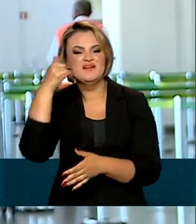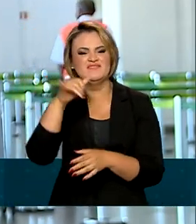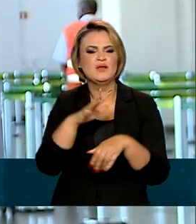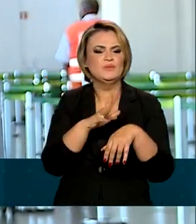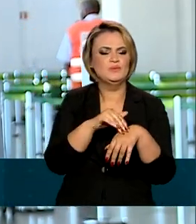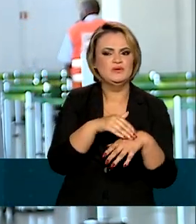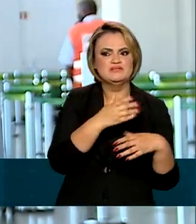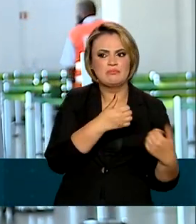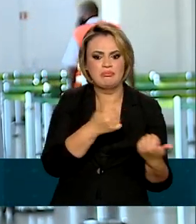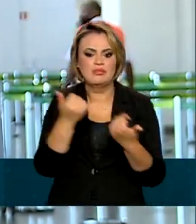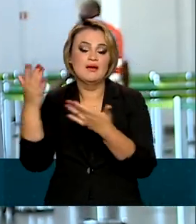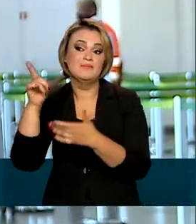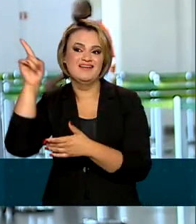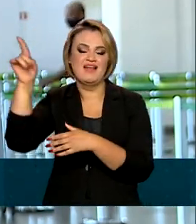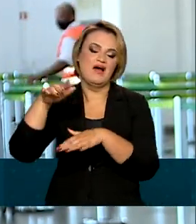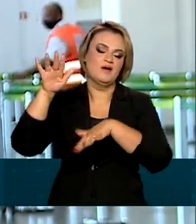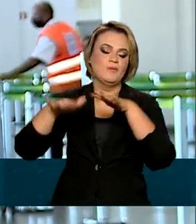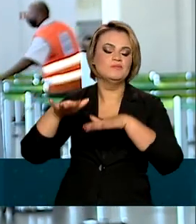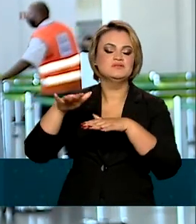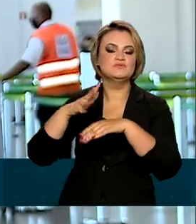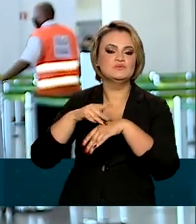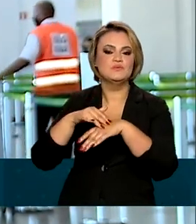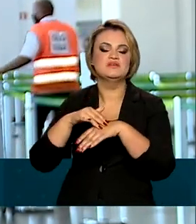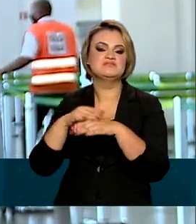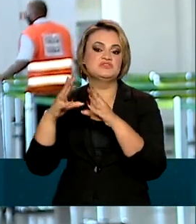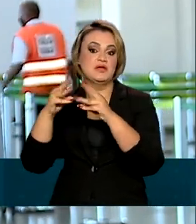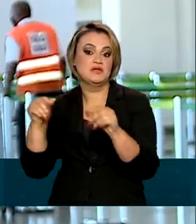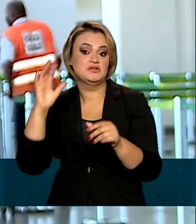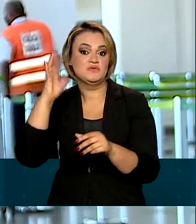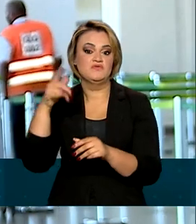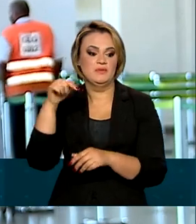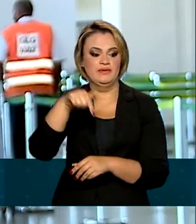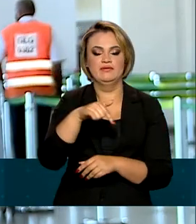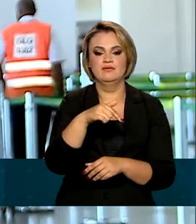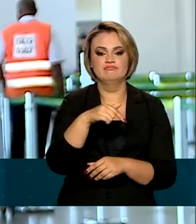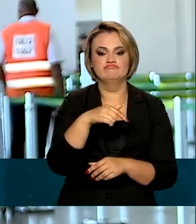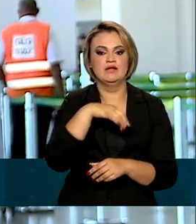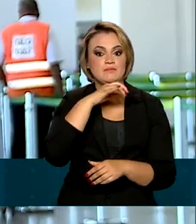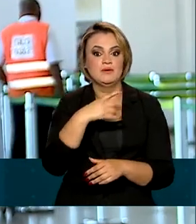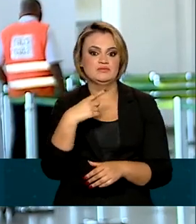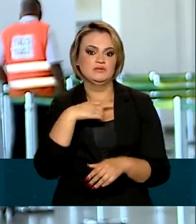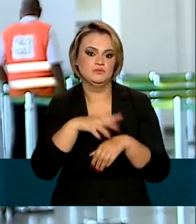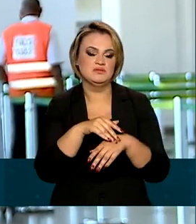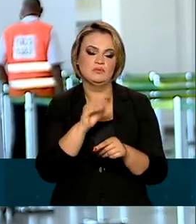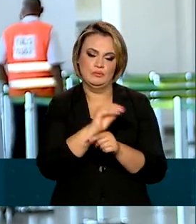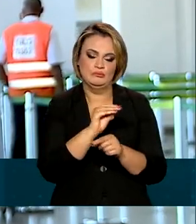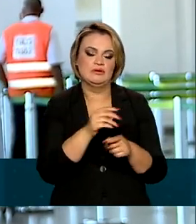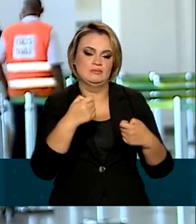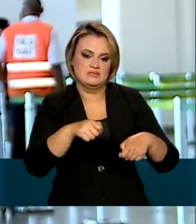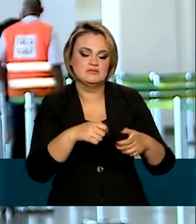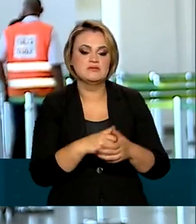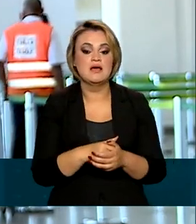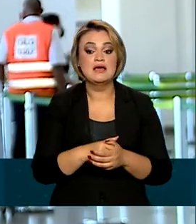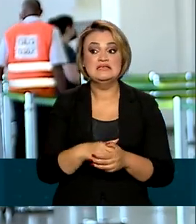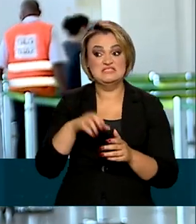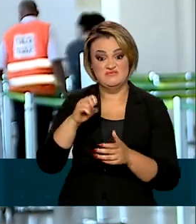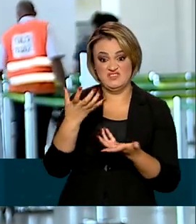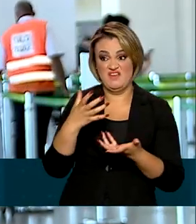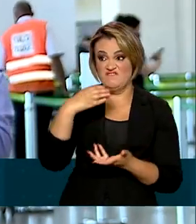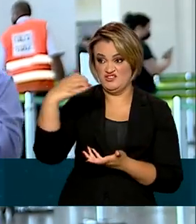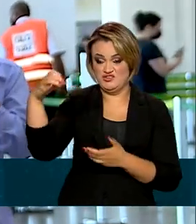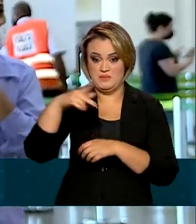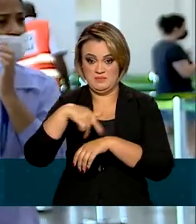doenças que já são controladas ou até mesmo erradicadas naquele local. Para viajar para qualquer país, no entanto, é necessário um